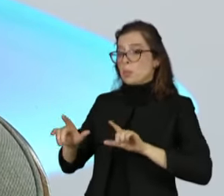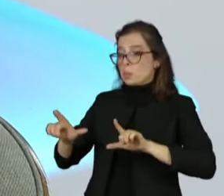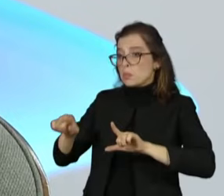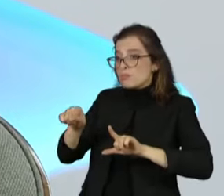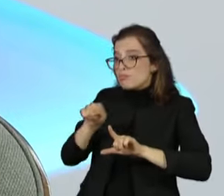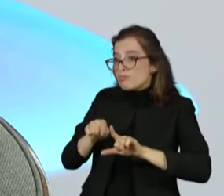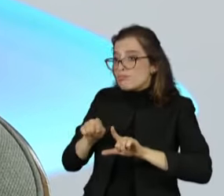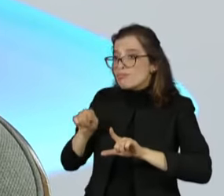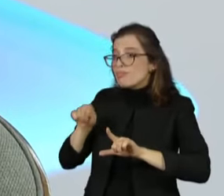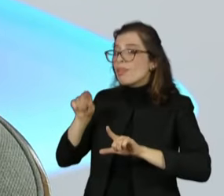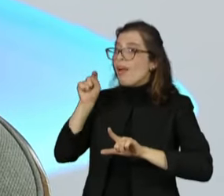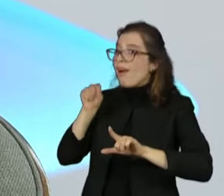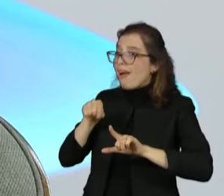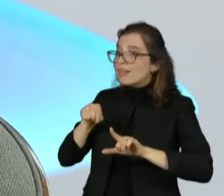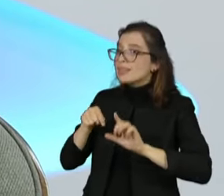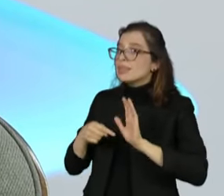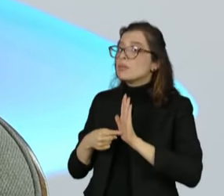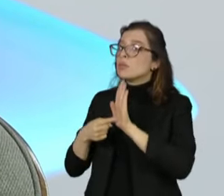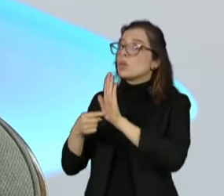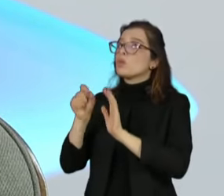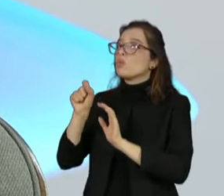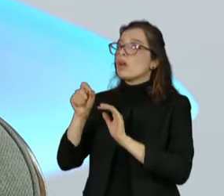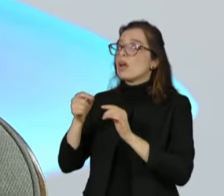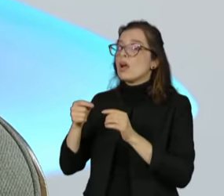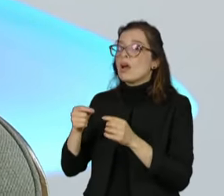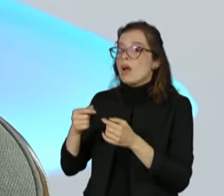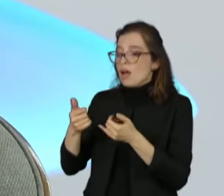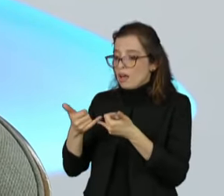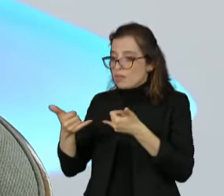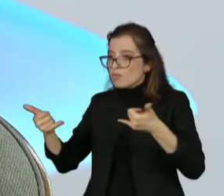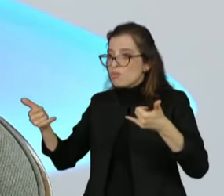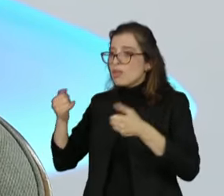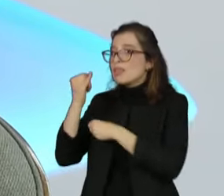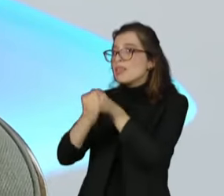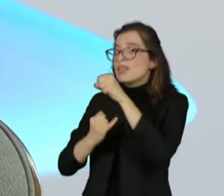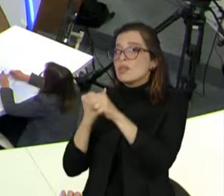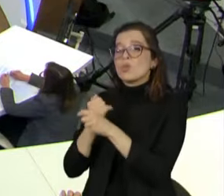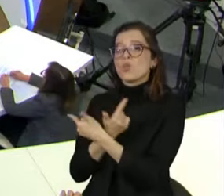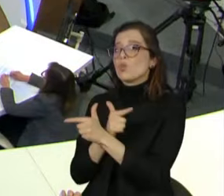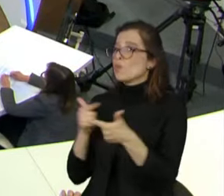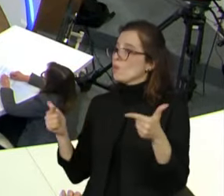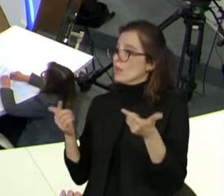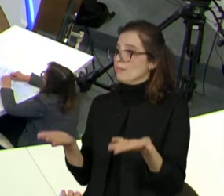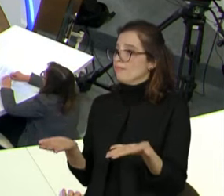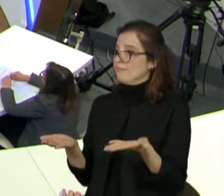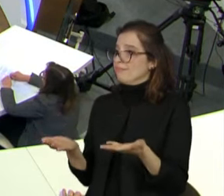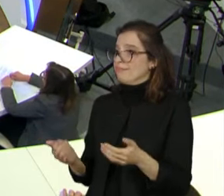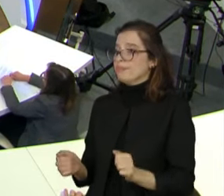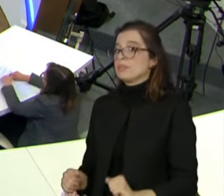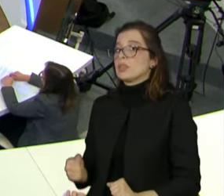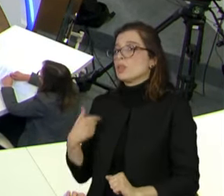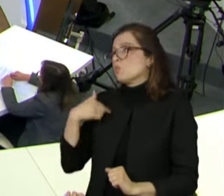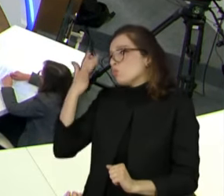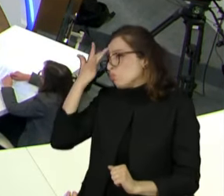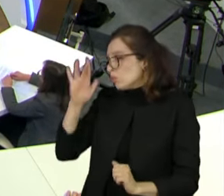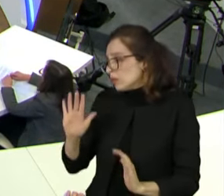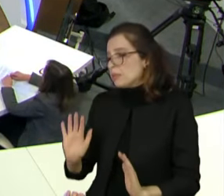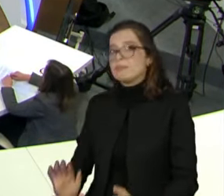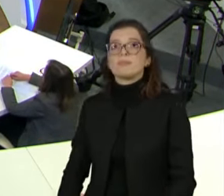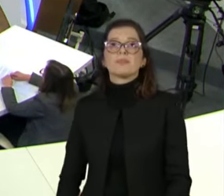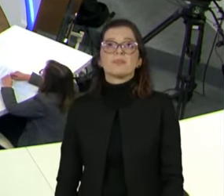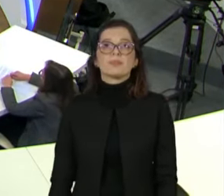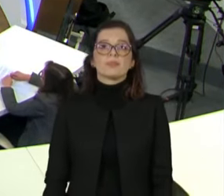Nós não sabíamos disso naquele momento. Faltou algum tipo de esclarecimento antes da votação. Certo. Caterine, por favor. Boa noite, senadora.